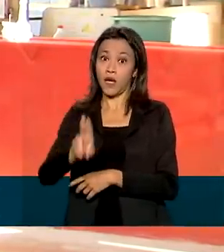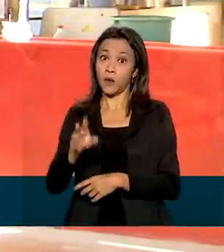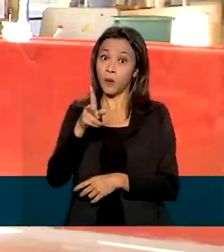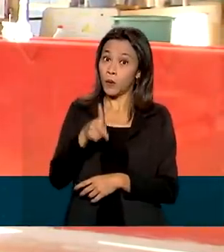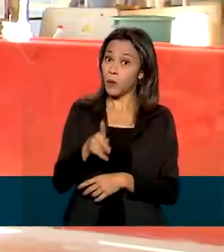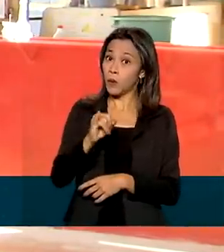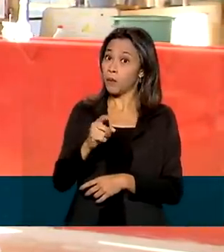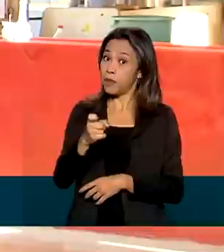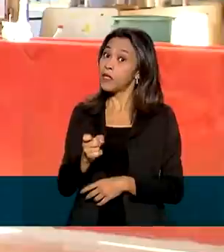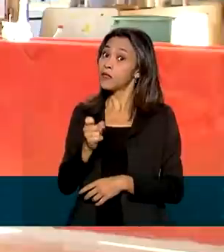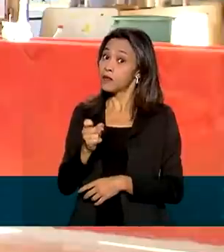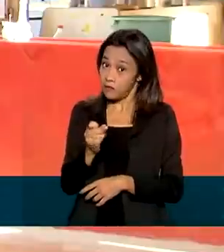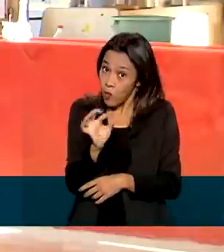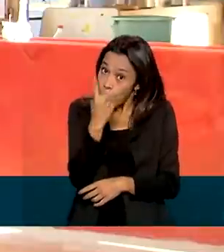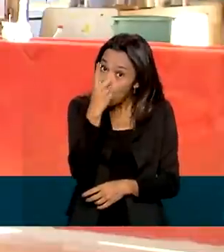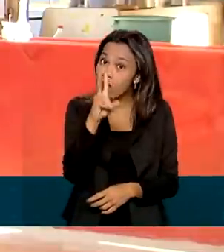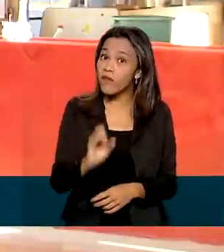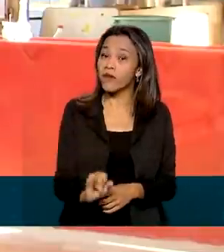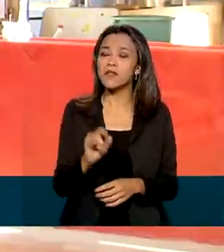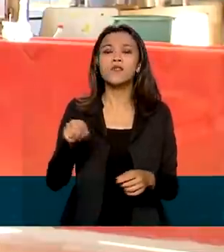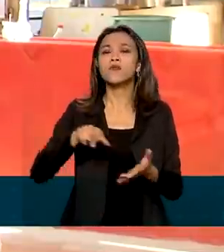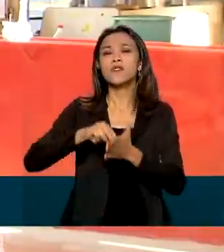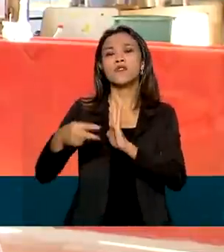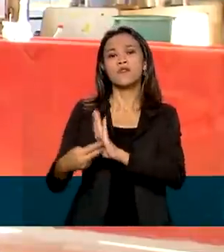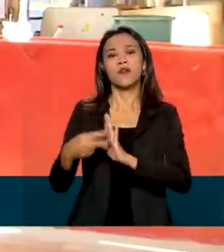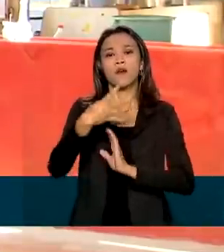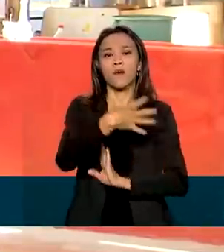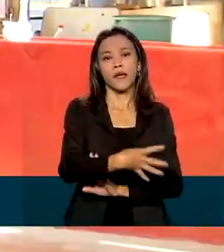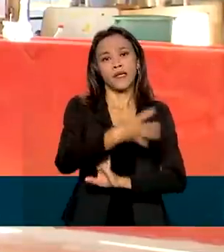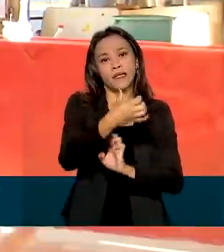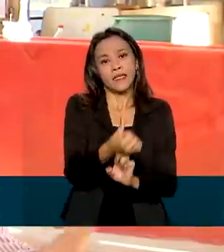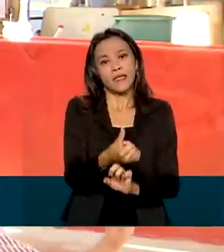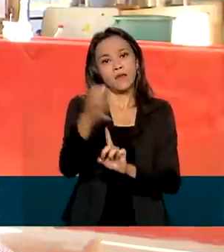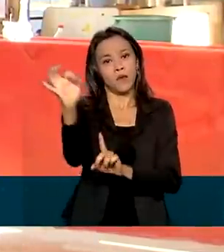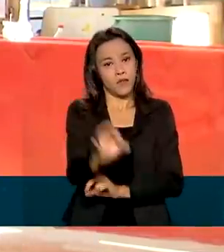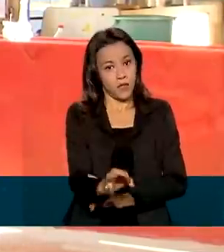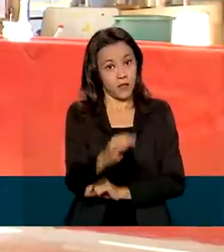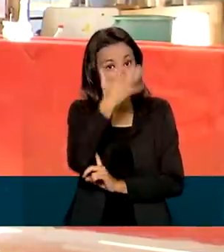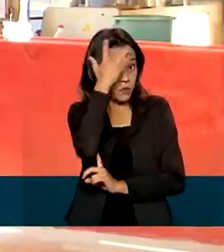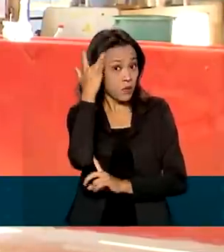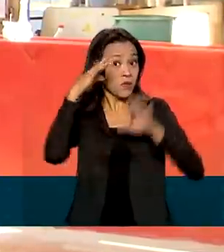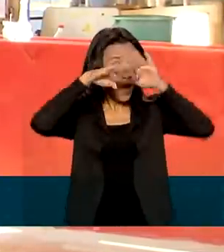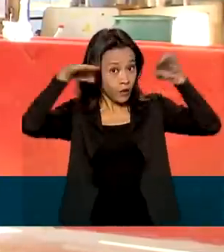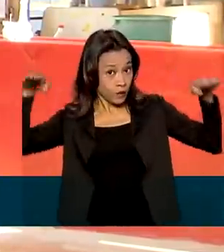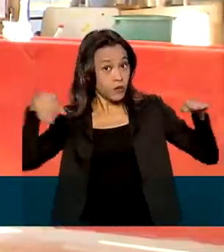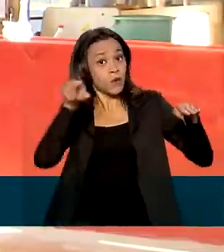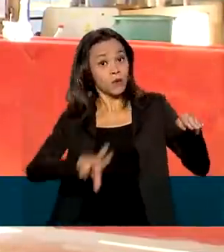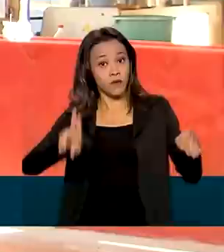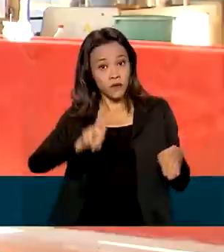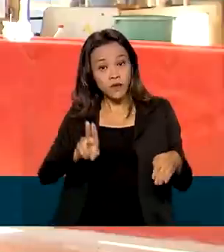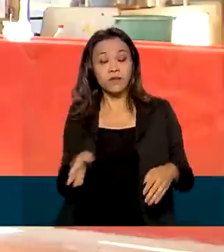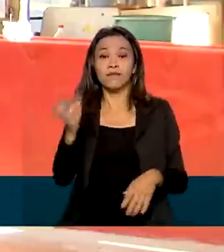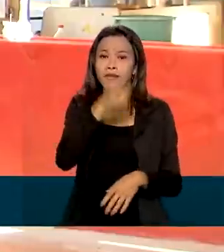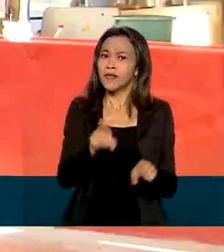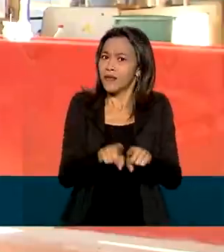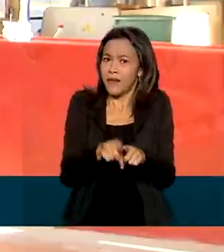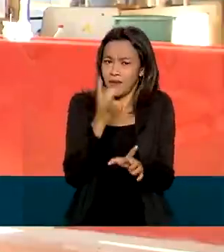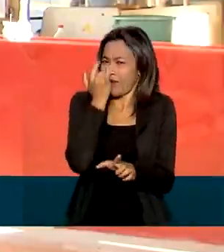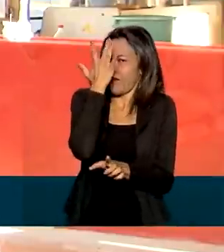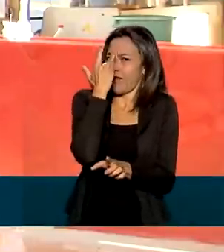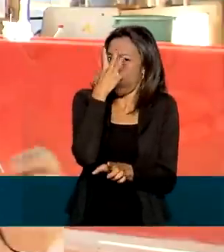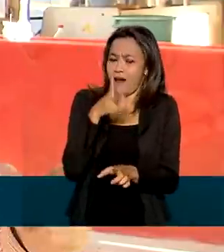vez. Isso significa 46% da população adulta do país. Também, as facilidades são muitas.